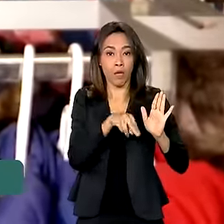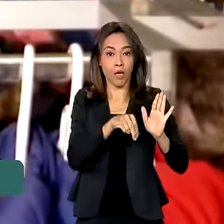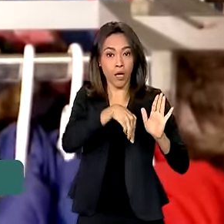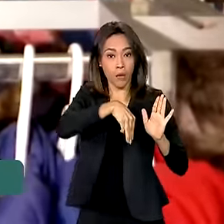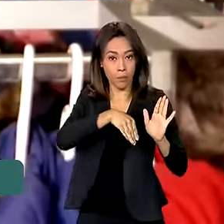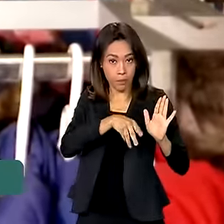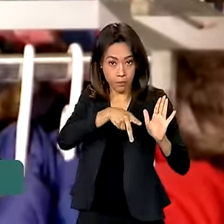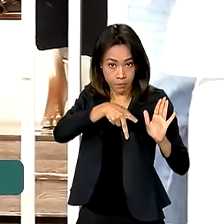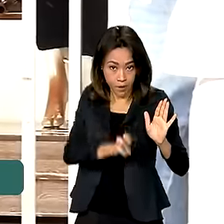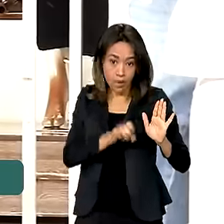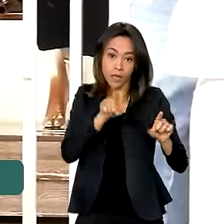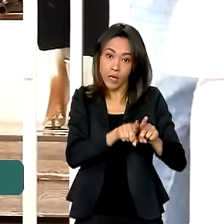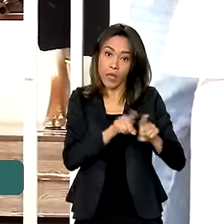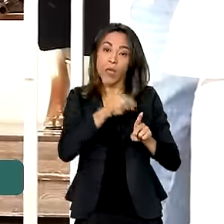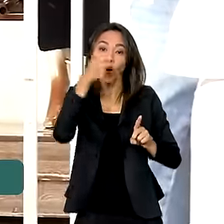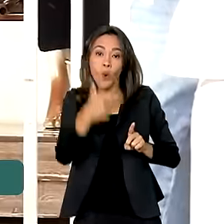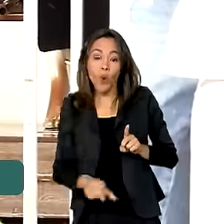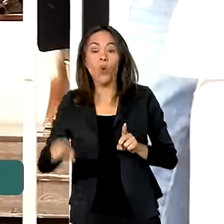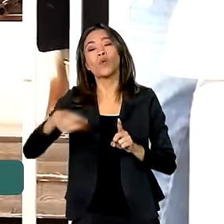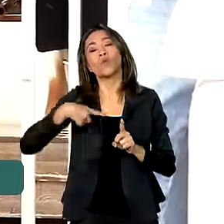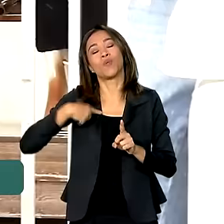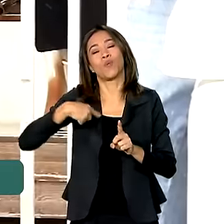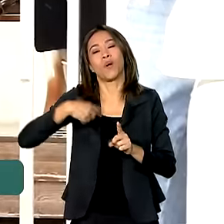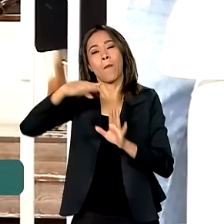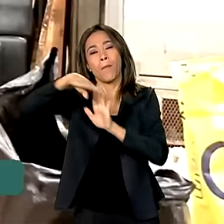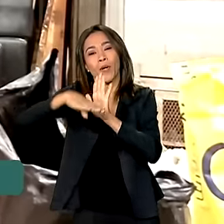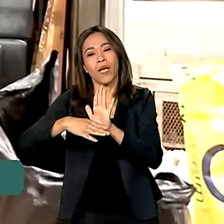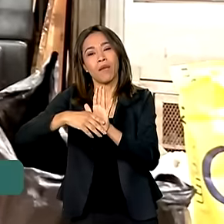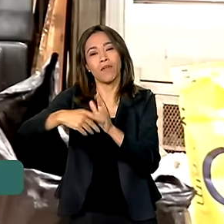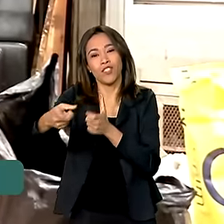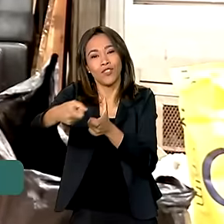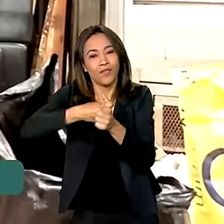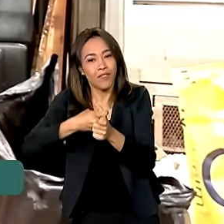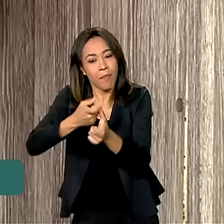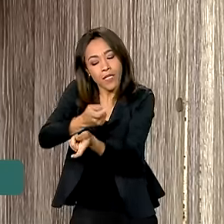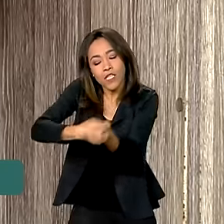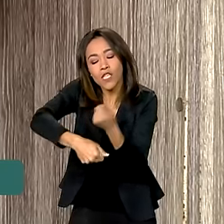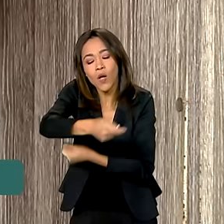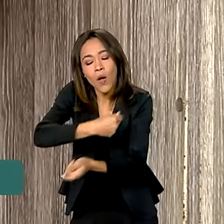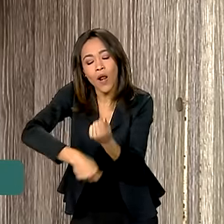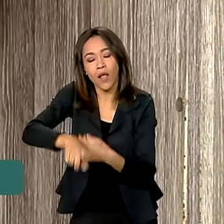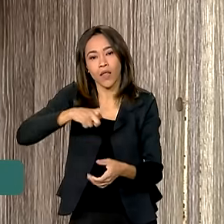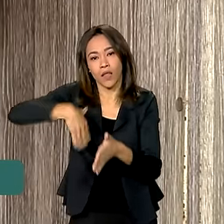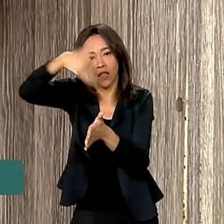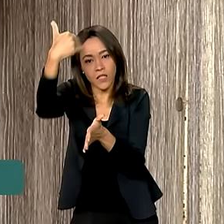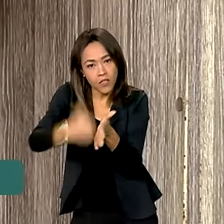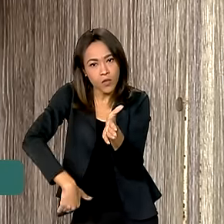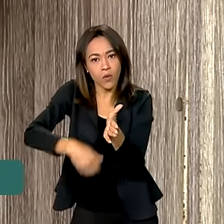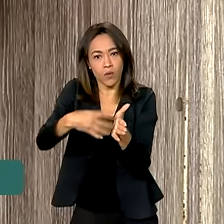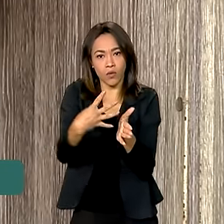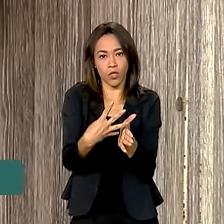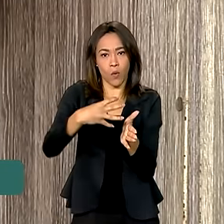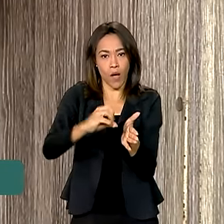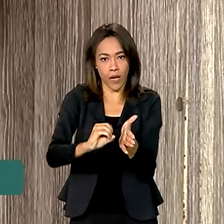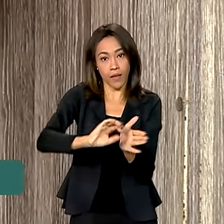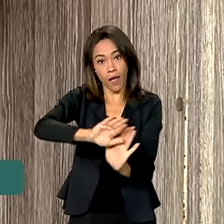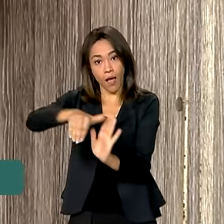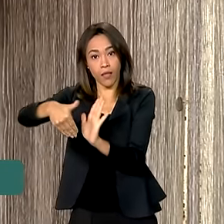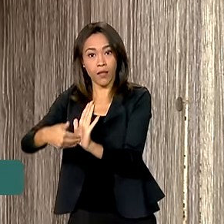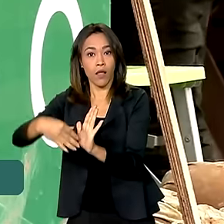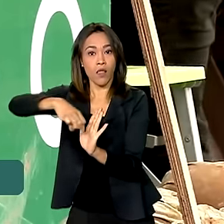o Desenrola Pequenos Negócios, que oferece descontos de 40% a 90